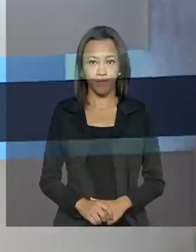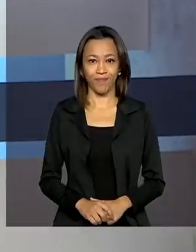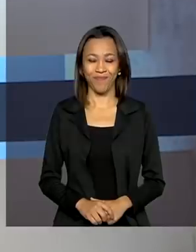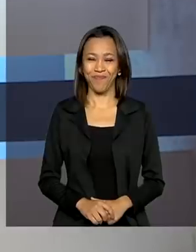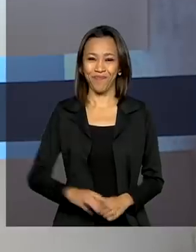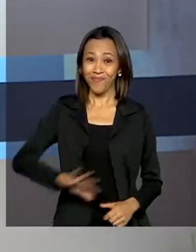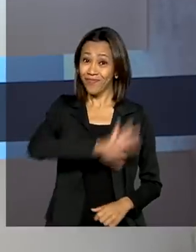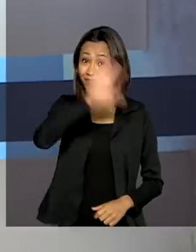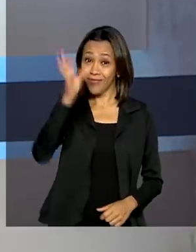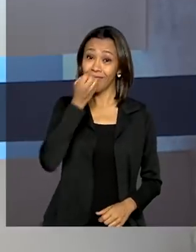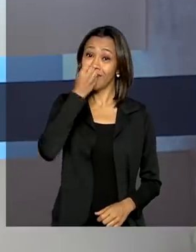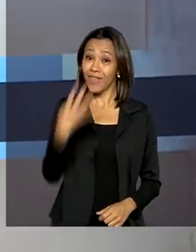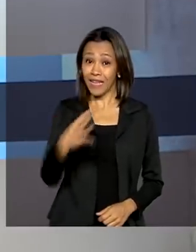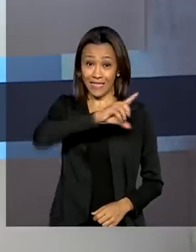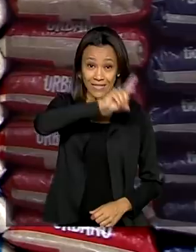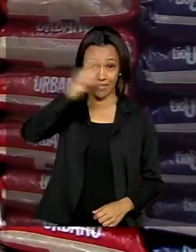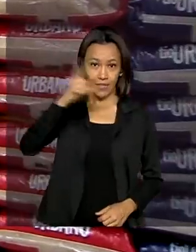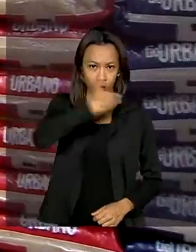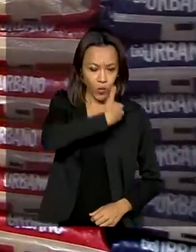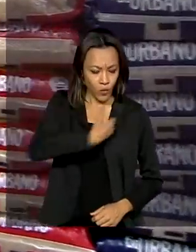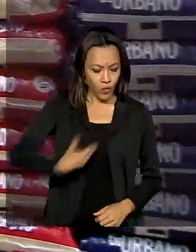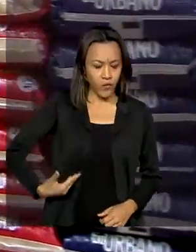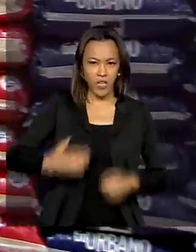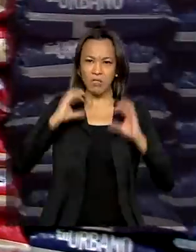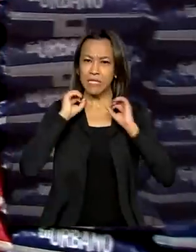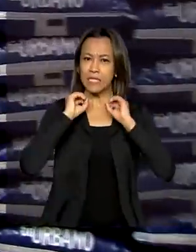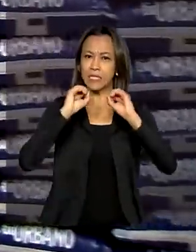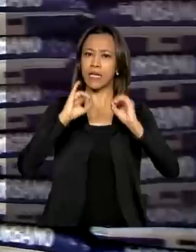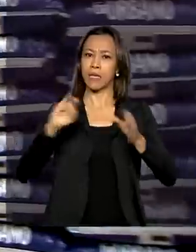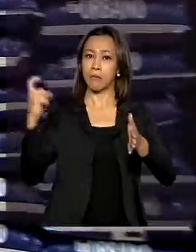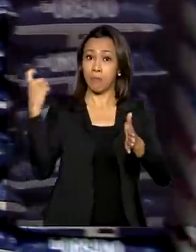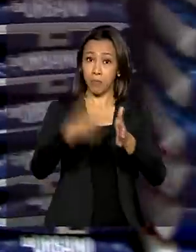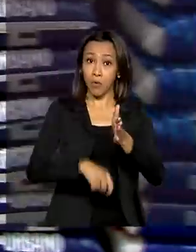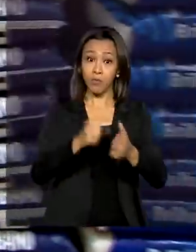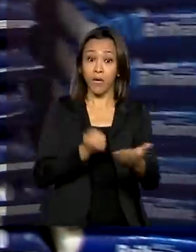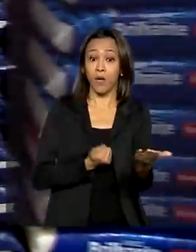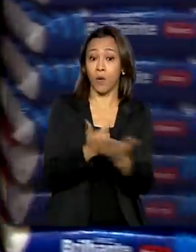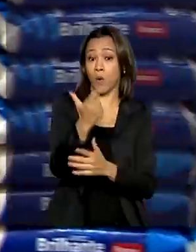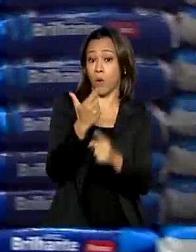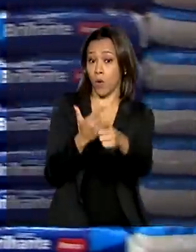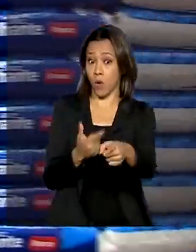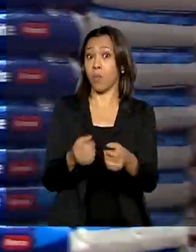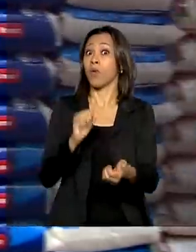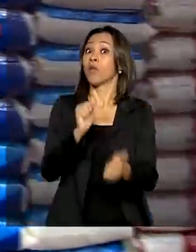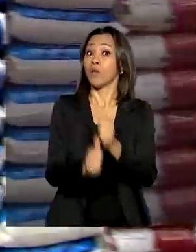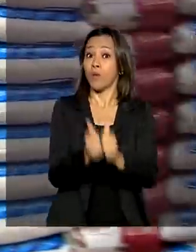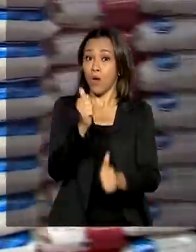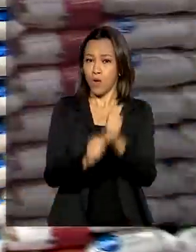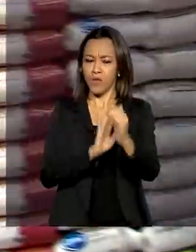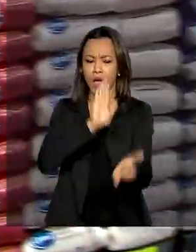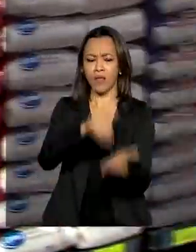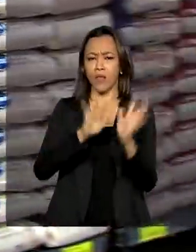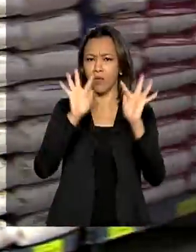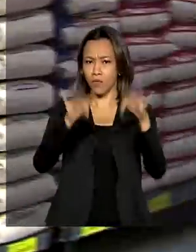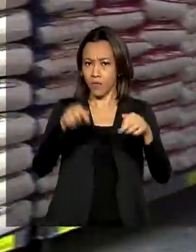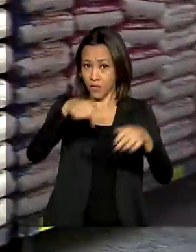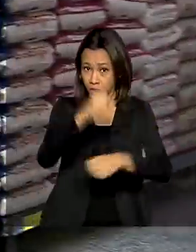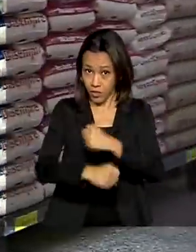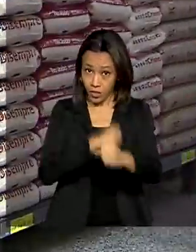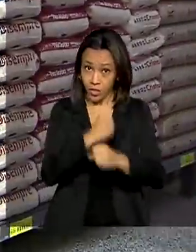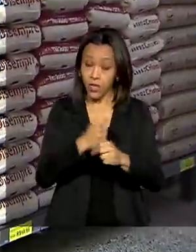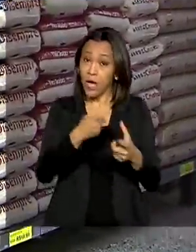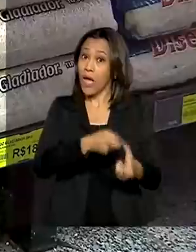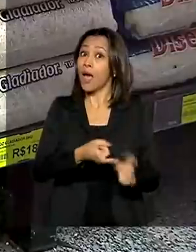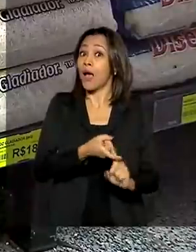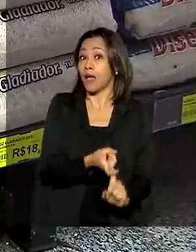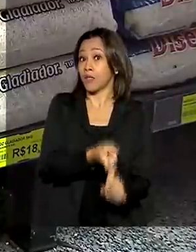Olá, bom dia! Governos era imposto de importação para o arroz até o fim do ano. A suspensão da alíquota